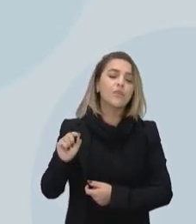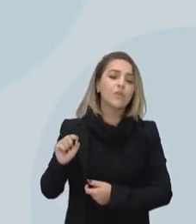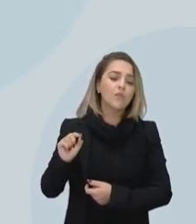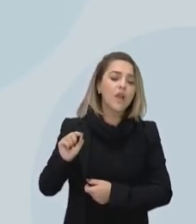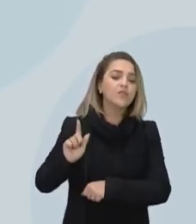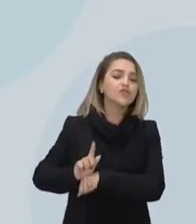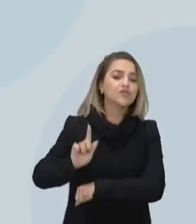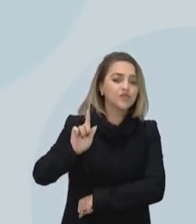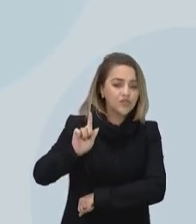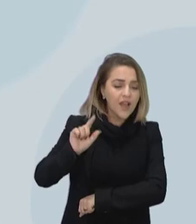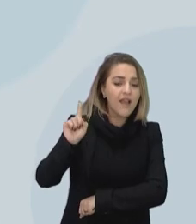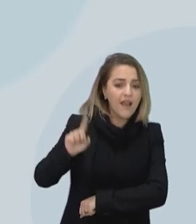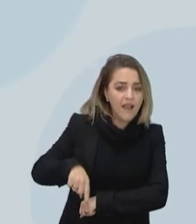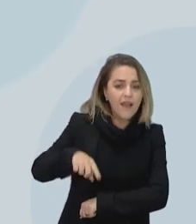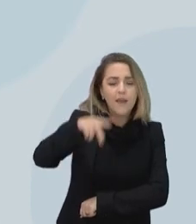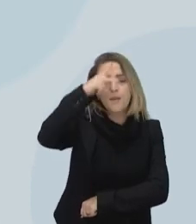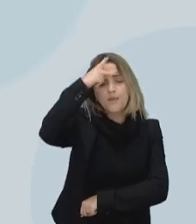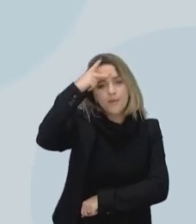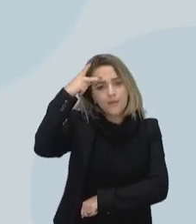de pessoas